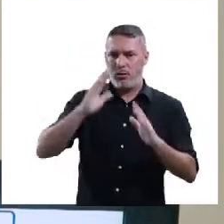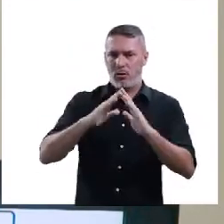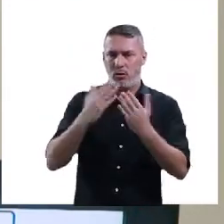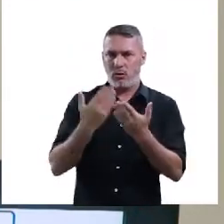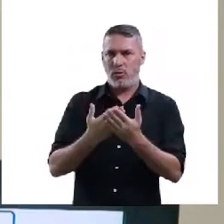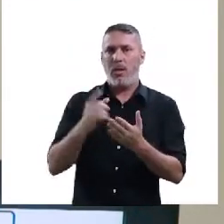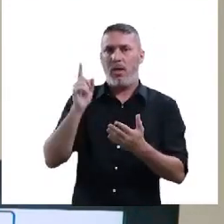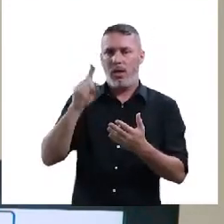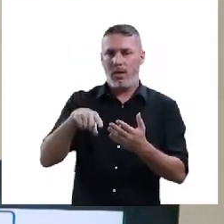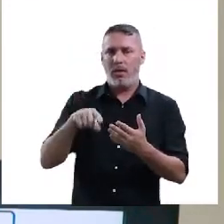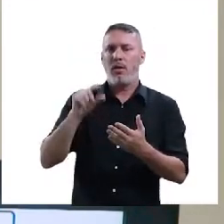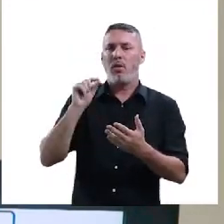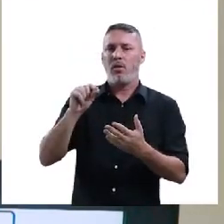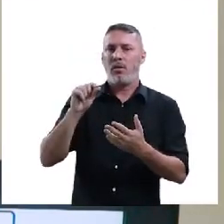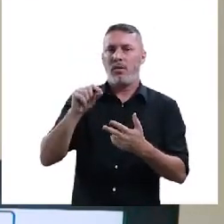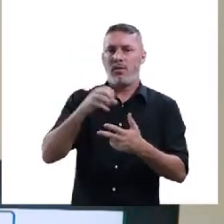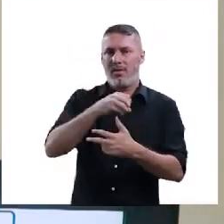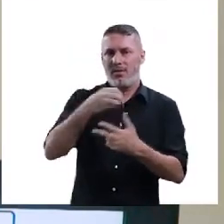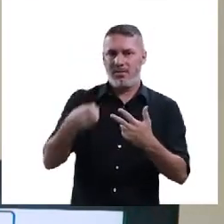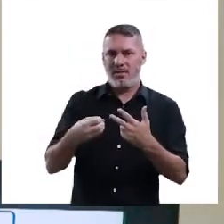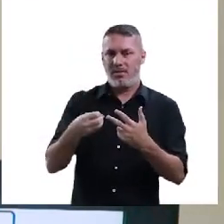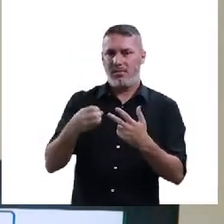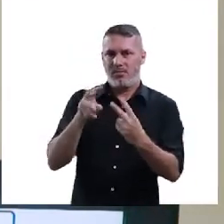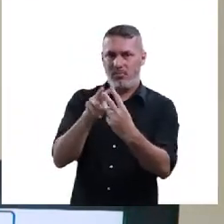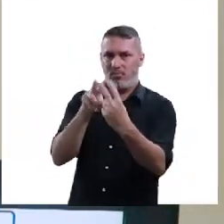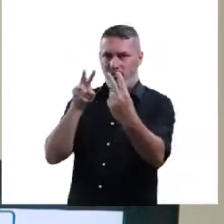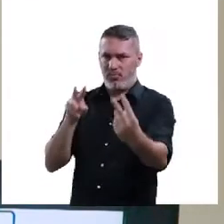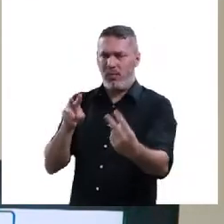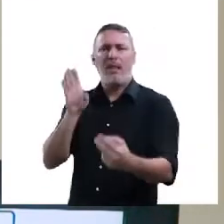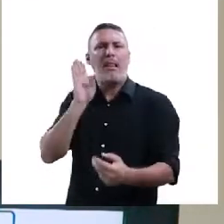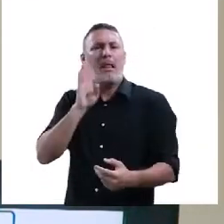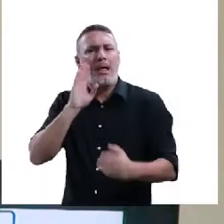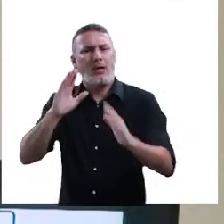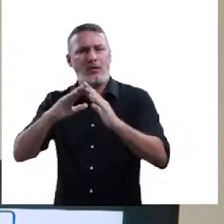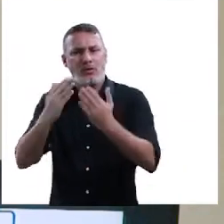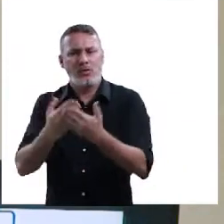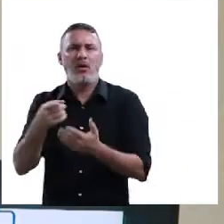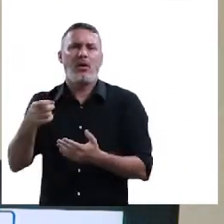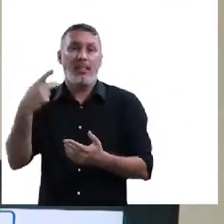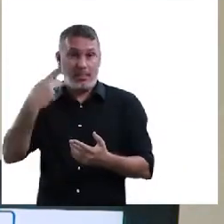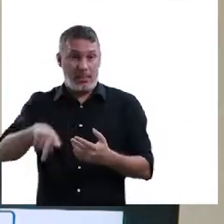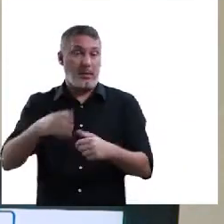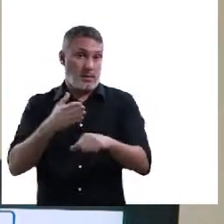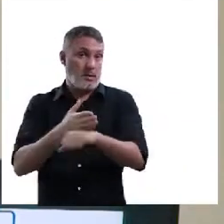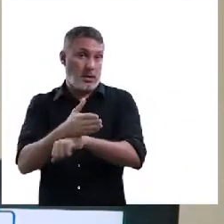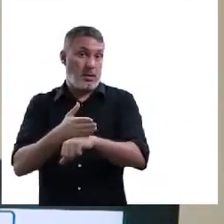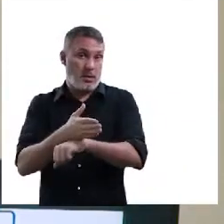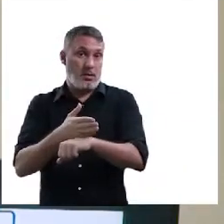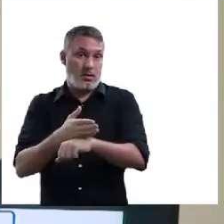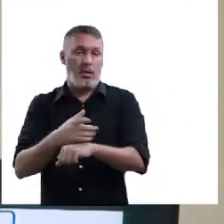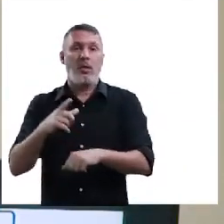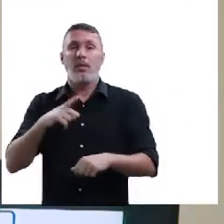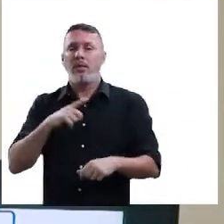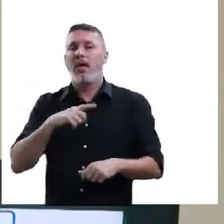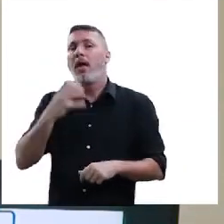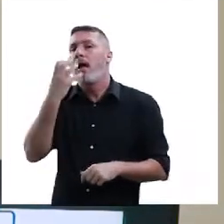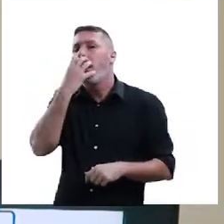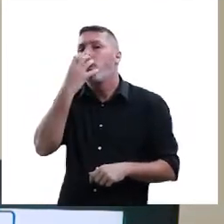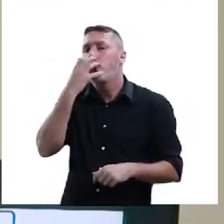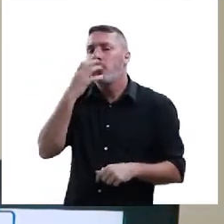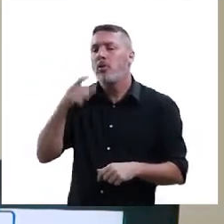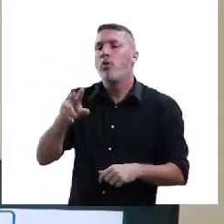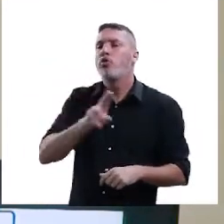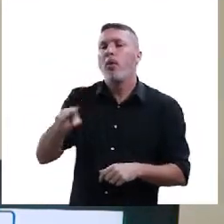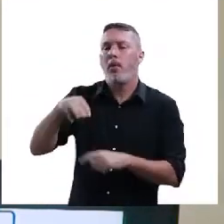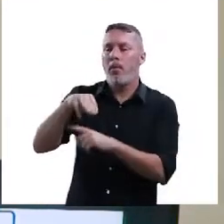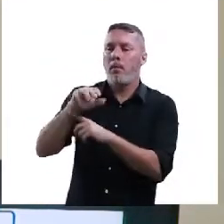pré-vestibular digital, pré-enem digital, e nessa escola era muito legal que eles tinham uma cachorra, uma escola aqui da Serra, uma cachorra chamada